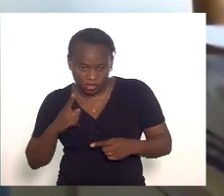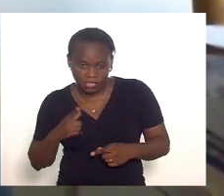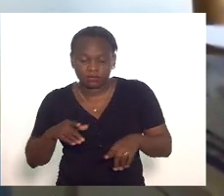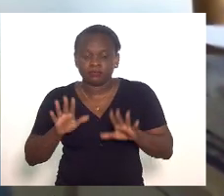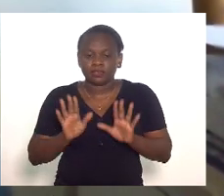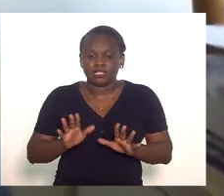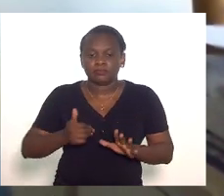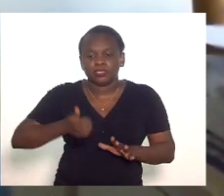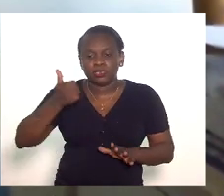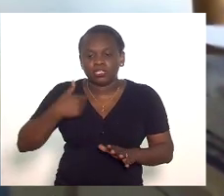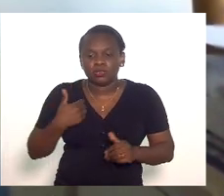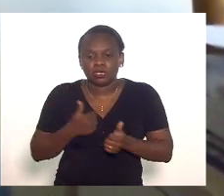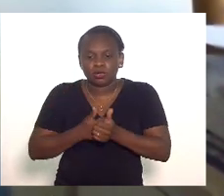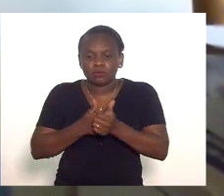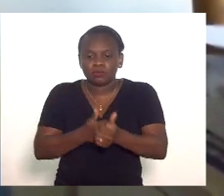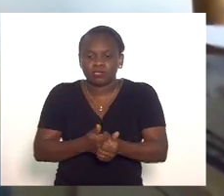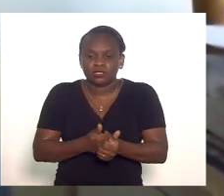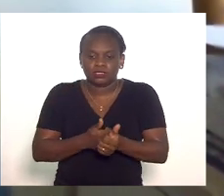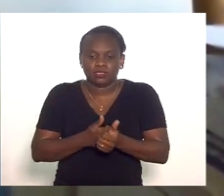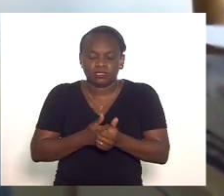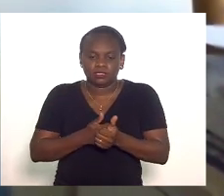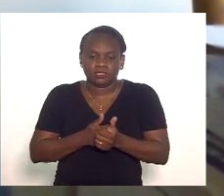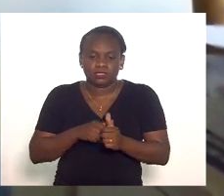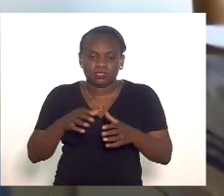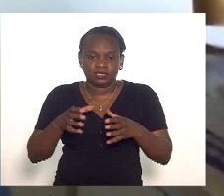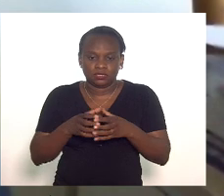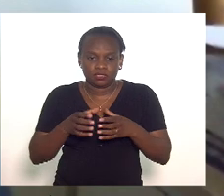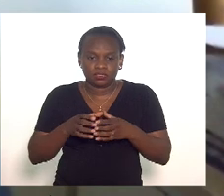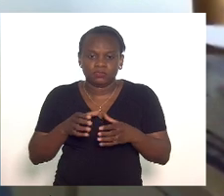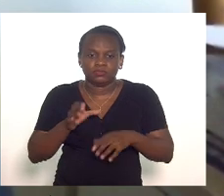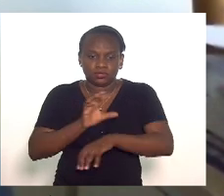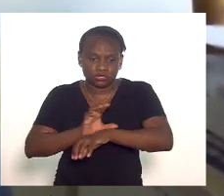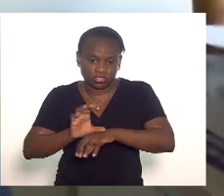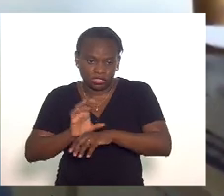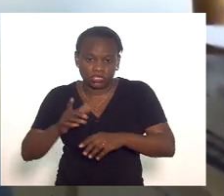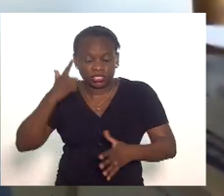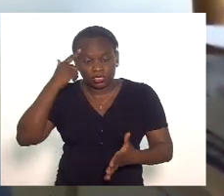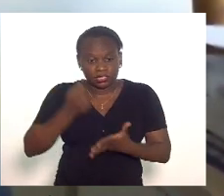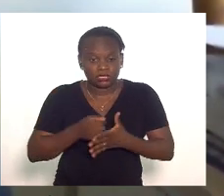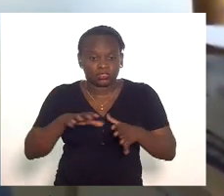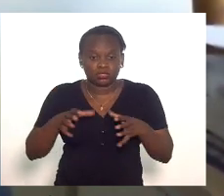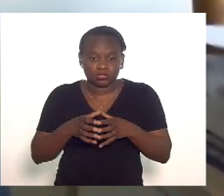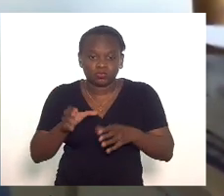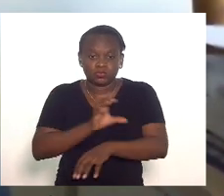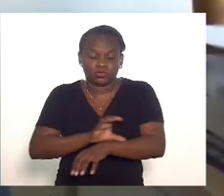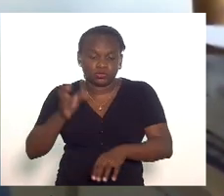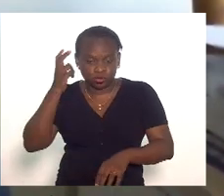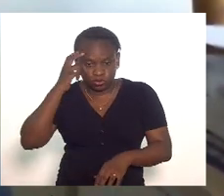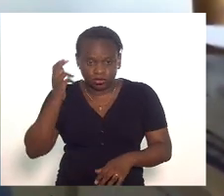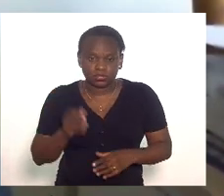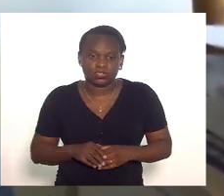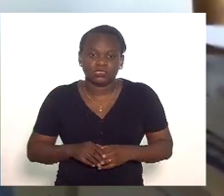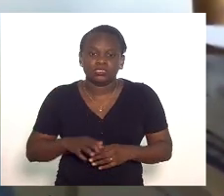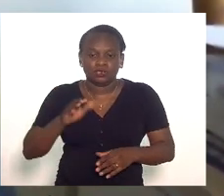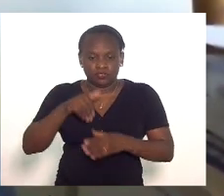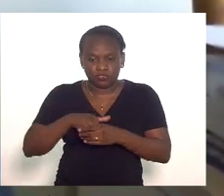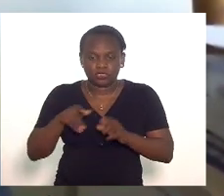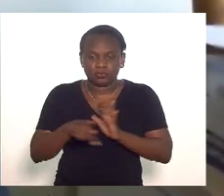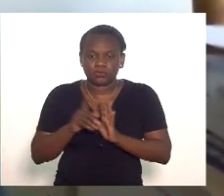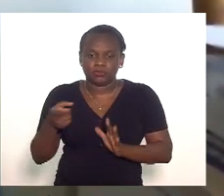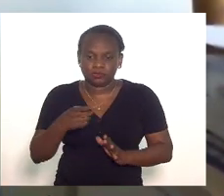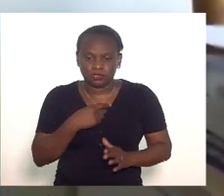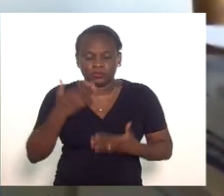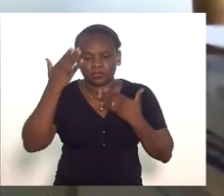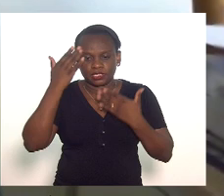prefiro acompanhar a constitucionalidade com o parecer da Comissão de Cultura é o voto da tributação muito obrigado